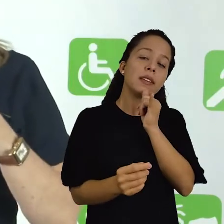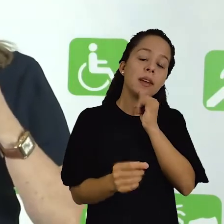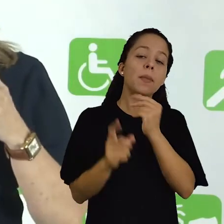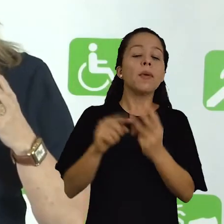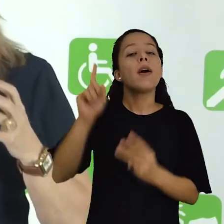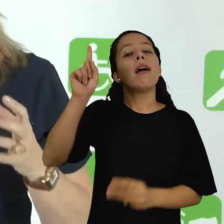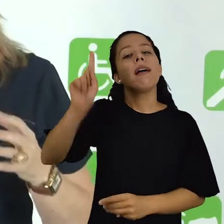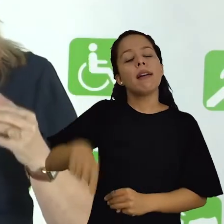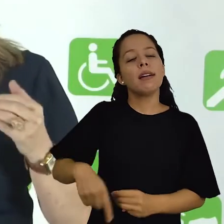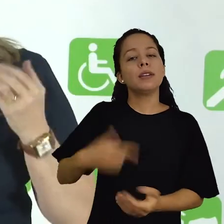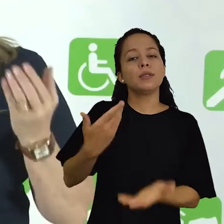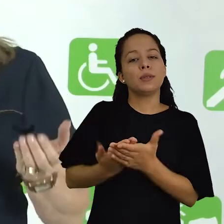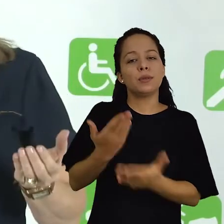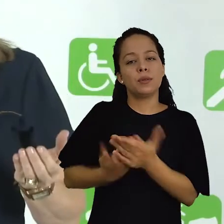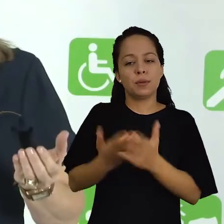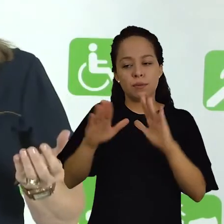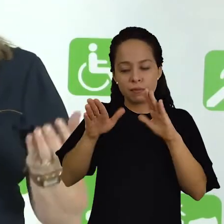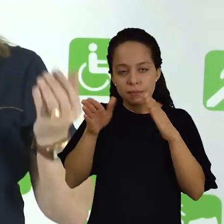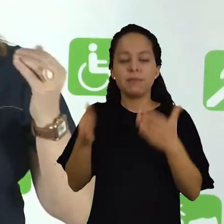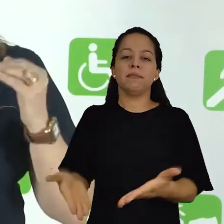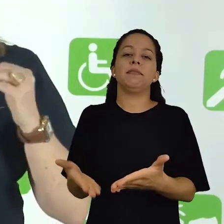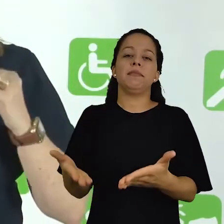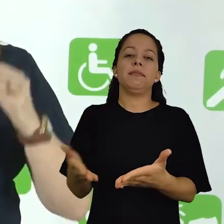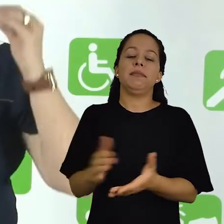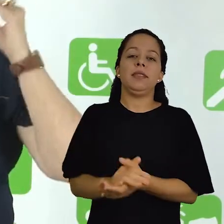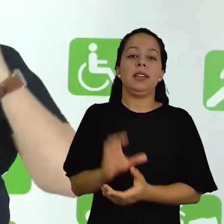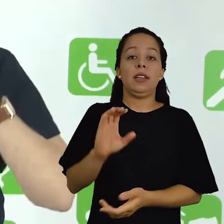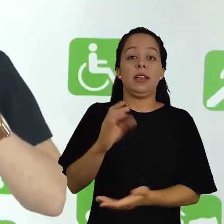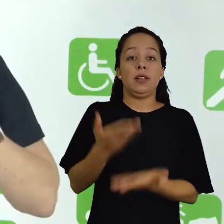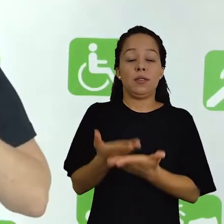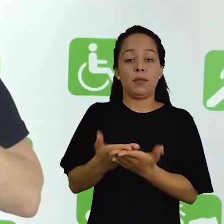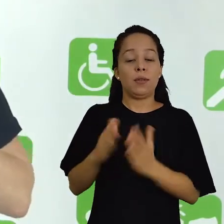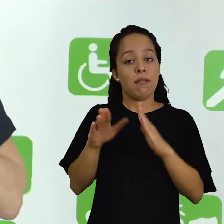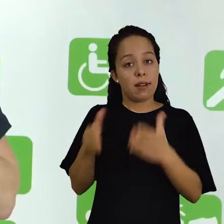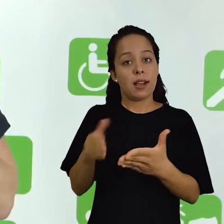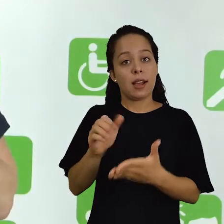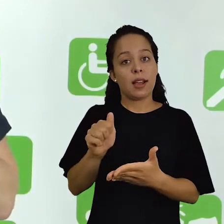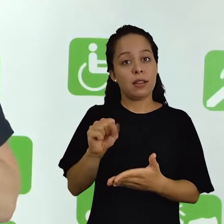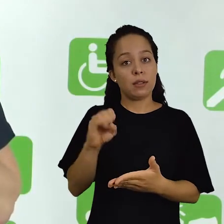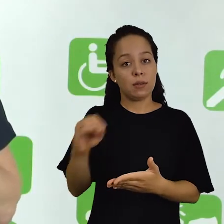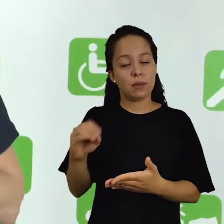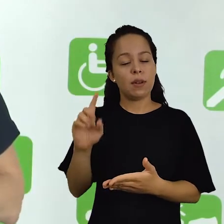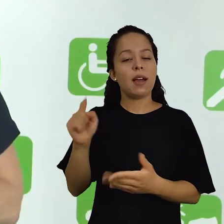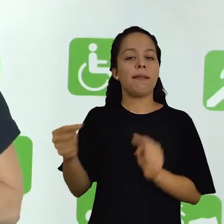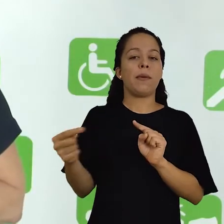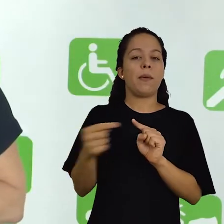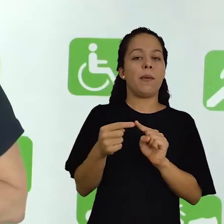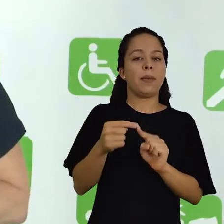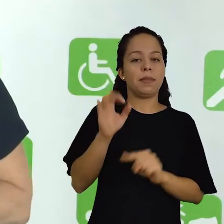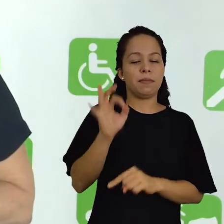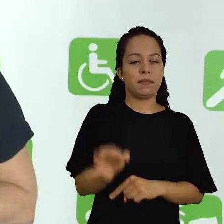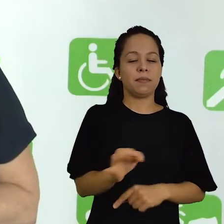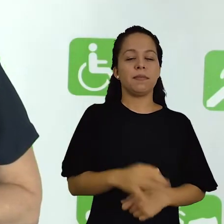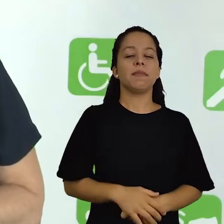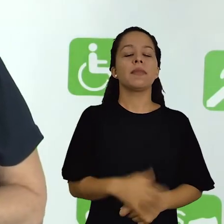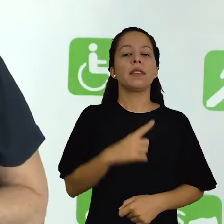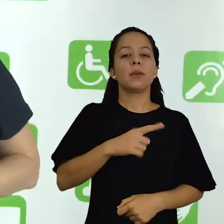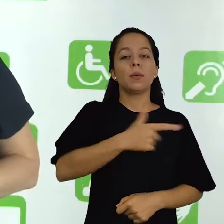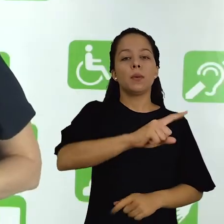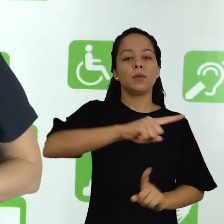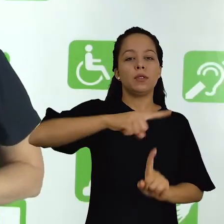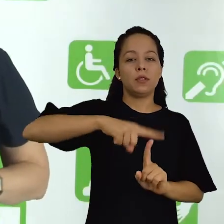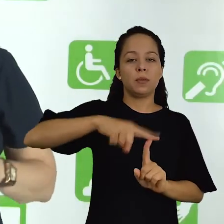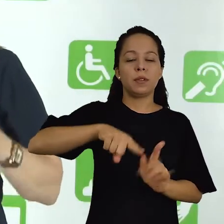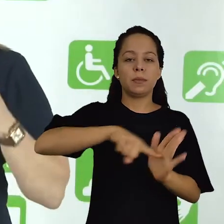seria um caso de um estudo de caso. O estudo de caso neste tipo de exemplo seria o adequado.